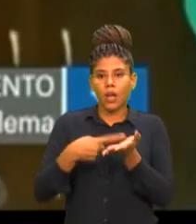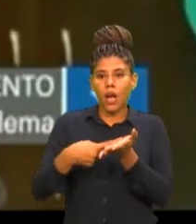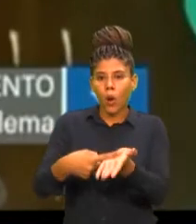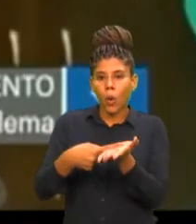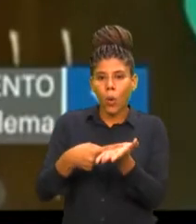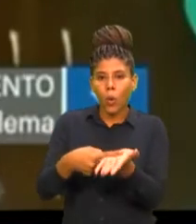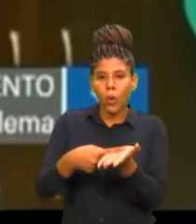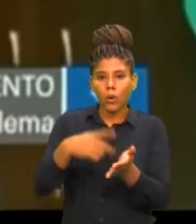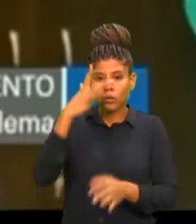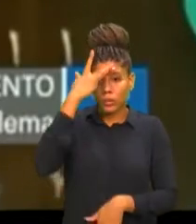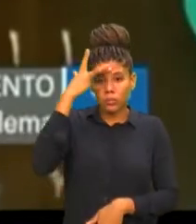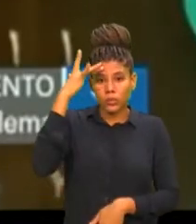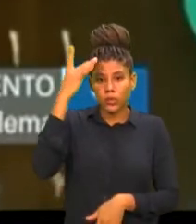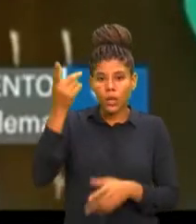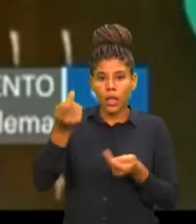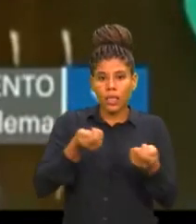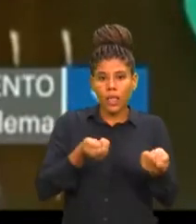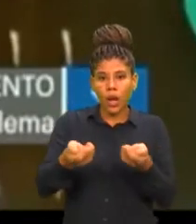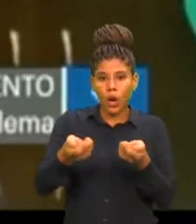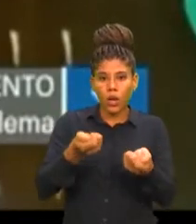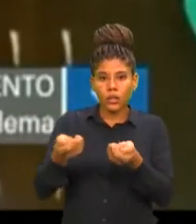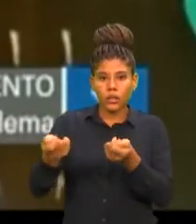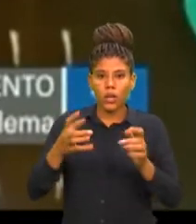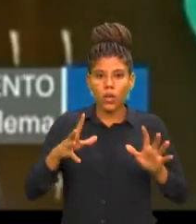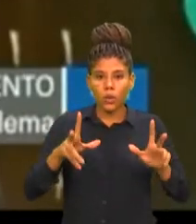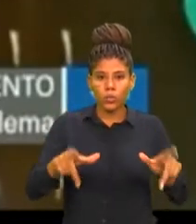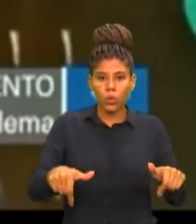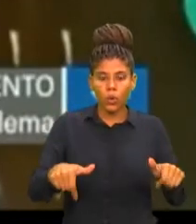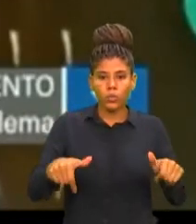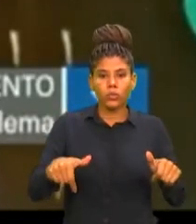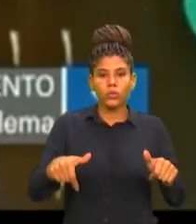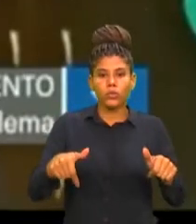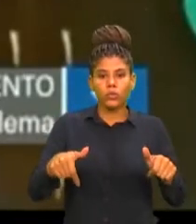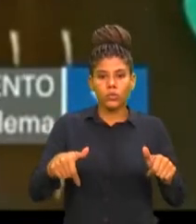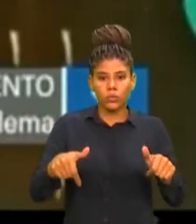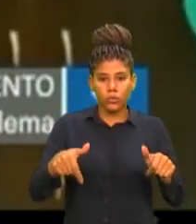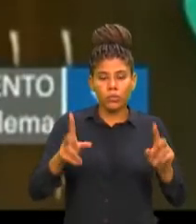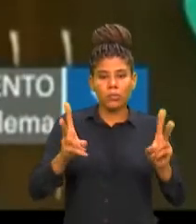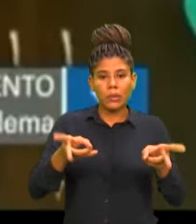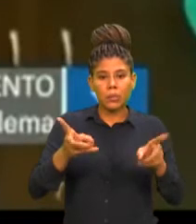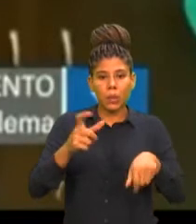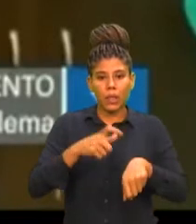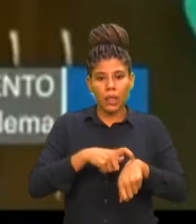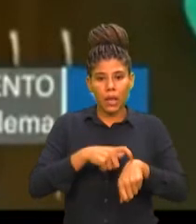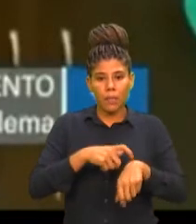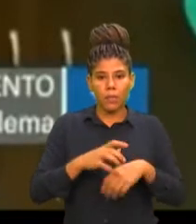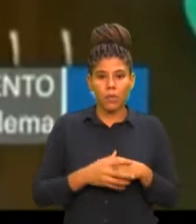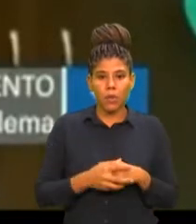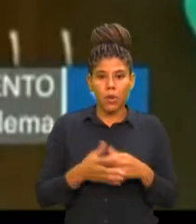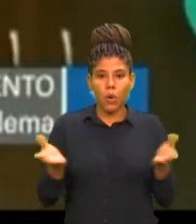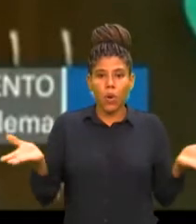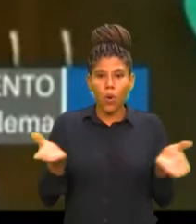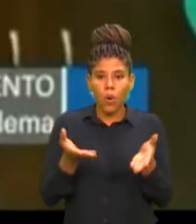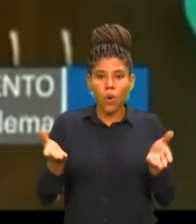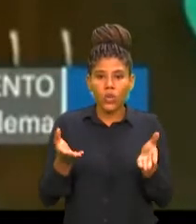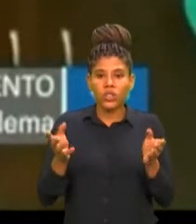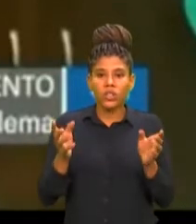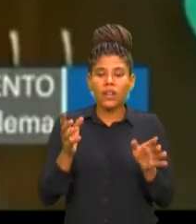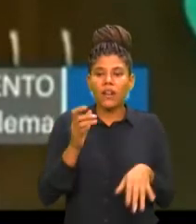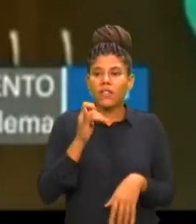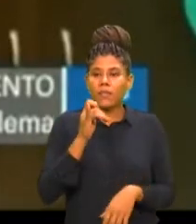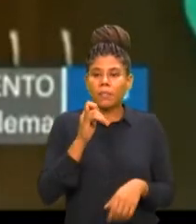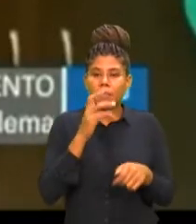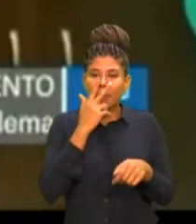pessoas para negociarem com todos os credores ao mesmo tempo. Isso hoje não é o que acontece. Hoje essas tratativas são feitas de maneira individual.